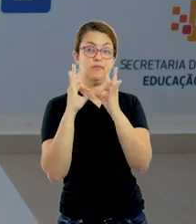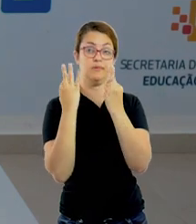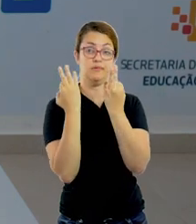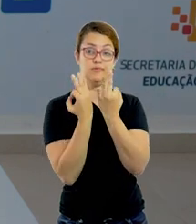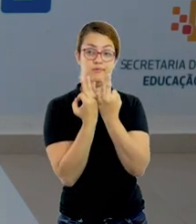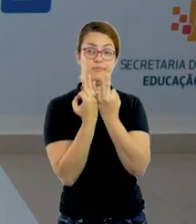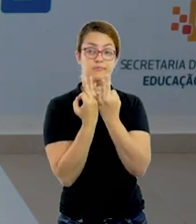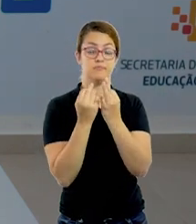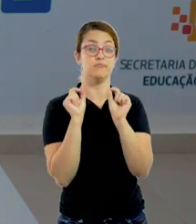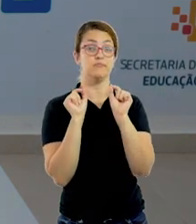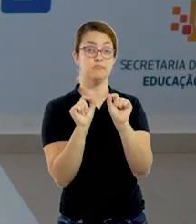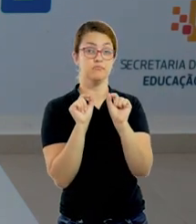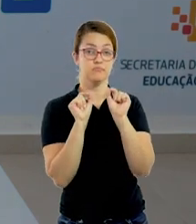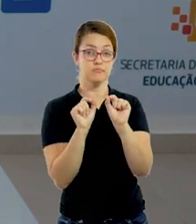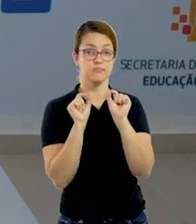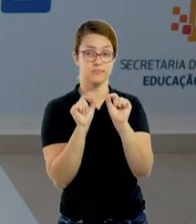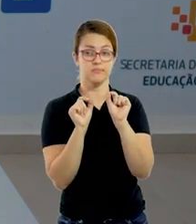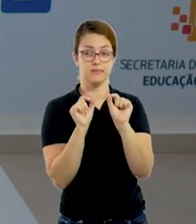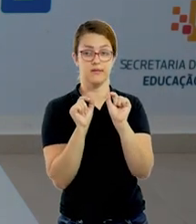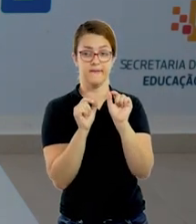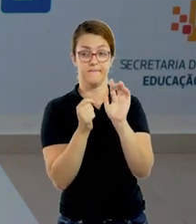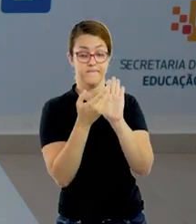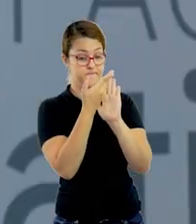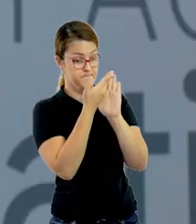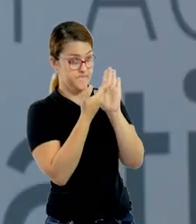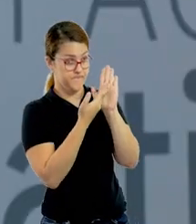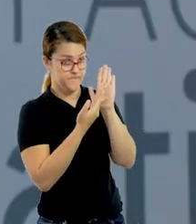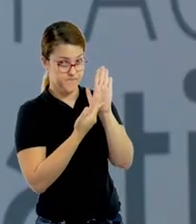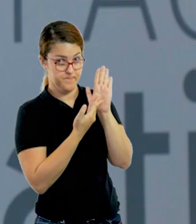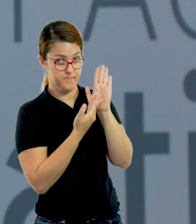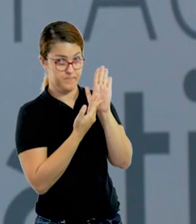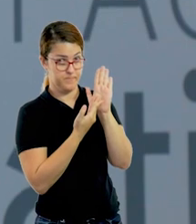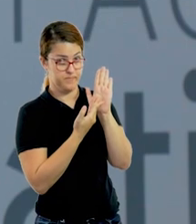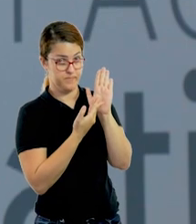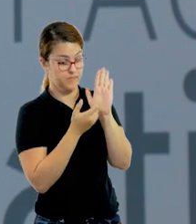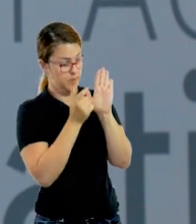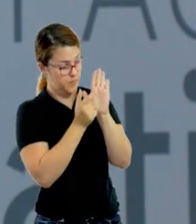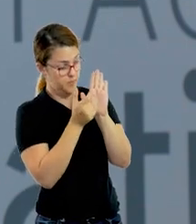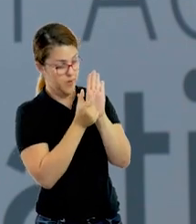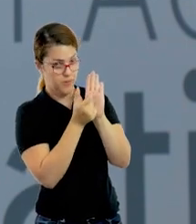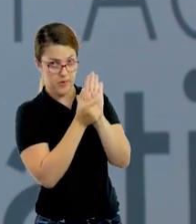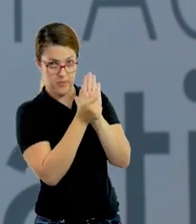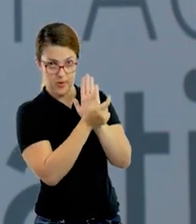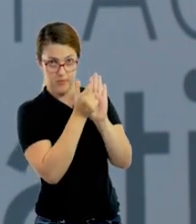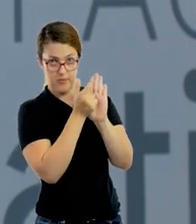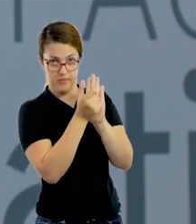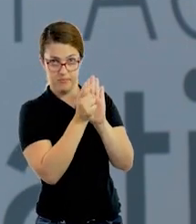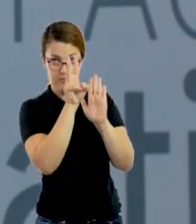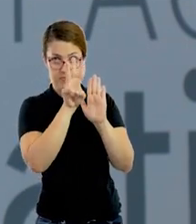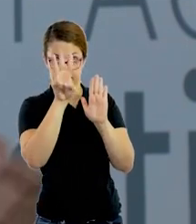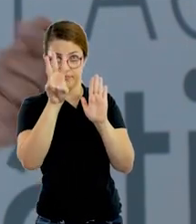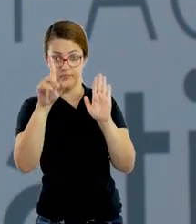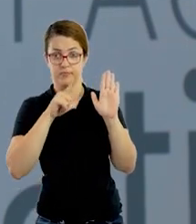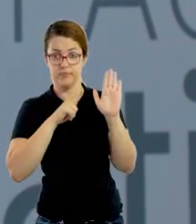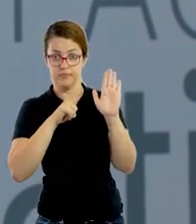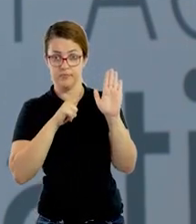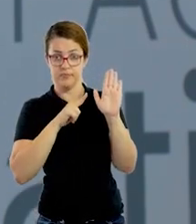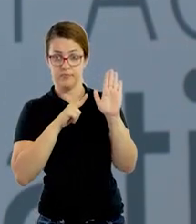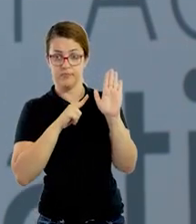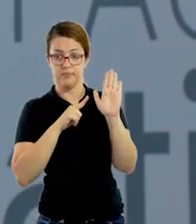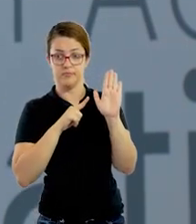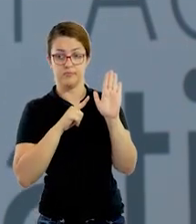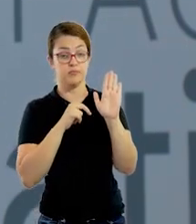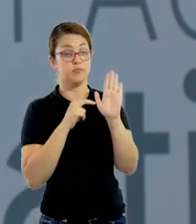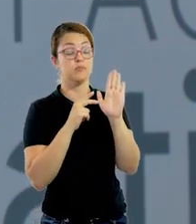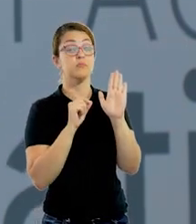árvore, o que vocês irão escrever? Conforme o desenho que está aqui, e também há uma imagem lá no link da lição de casa, vocês irão